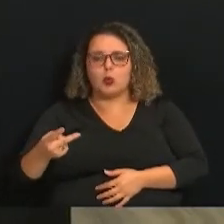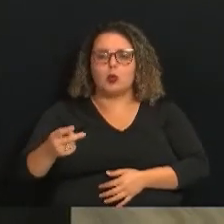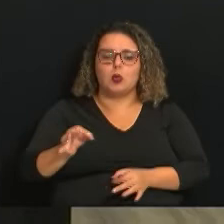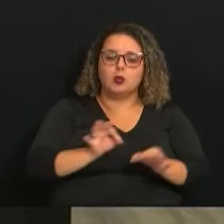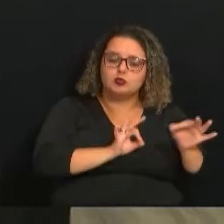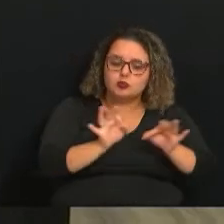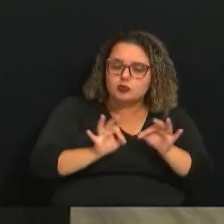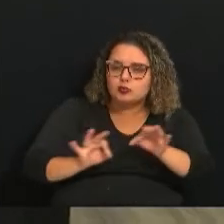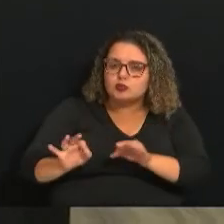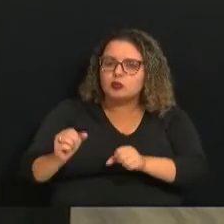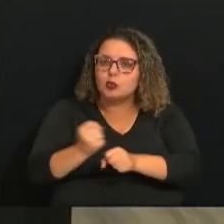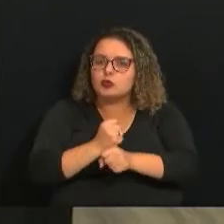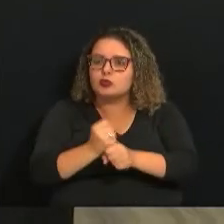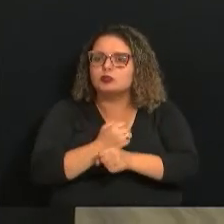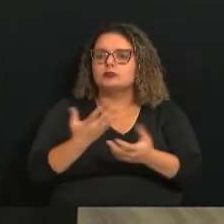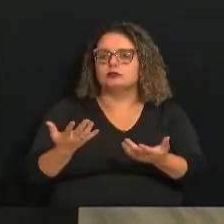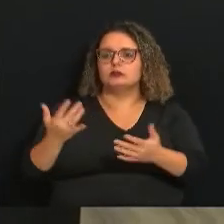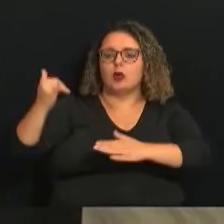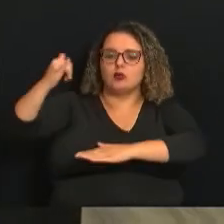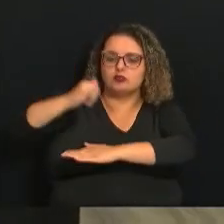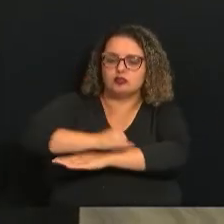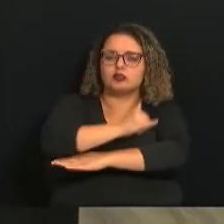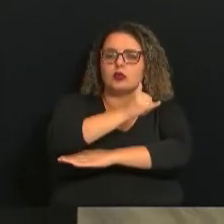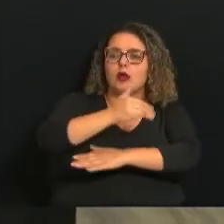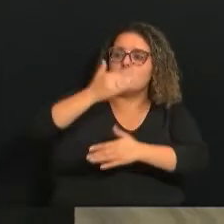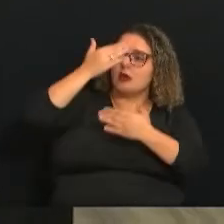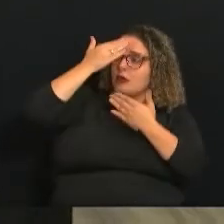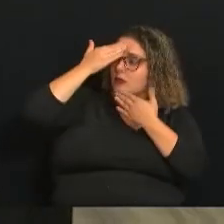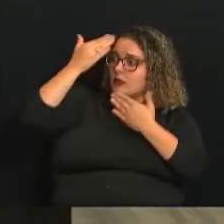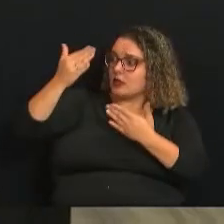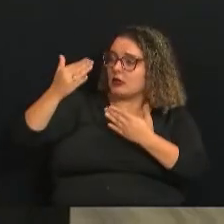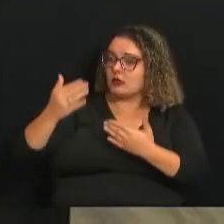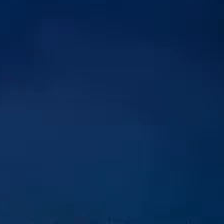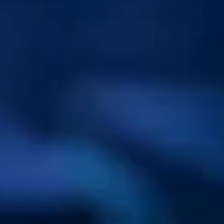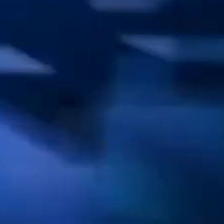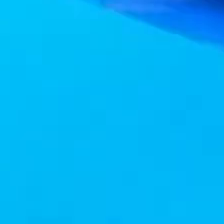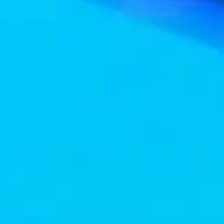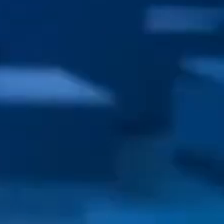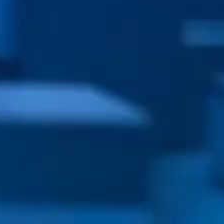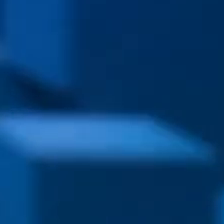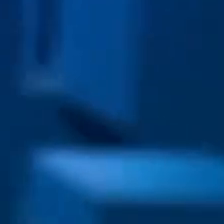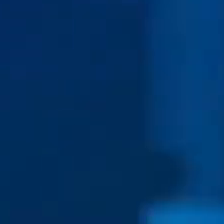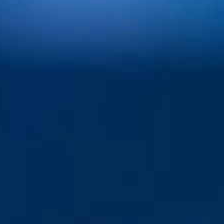aeroporto de Viracopos. Vini Abrião, muito obrigado pelas notícias da Metrópole de Campinas.